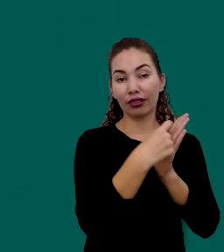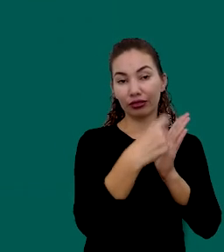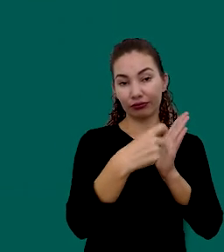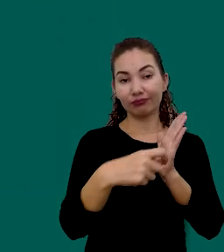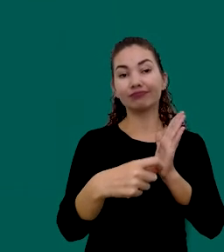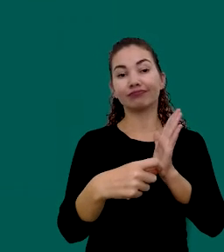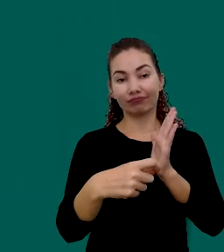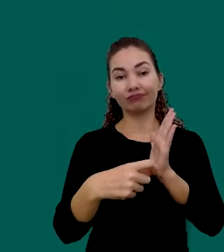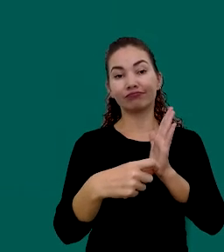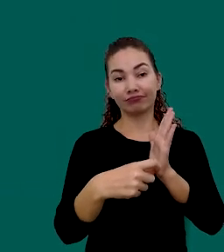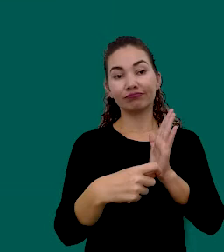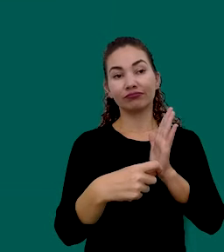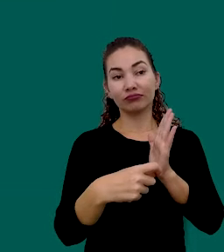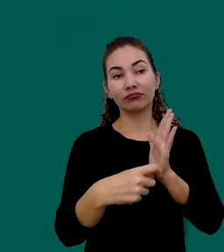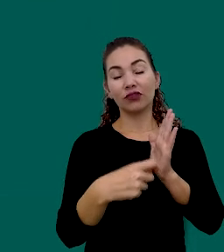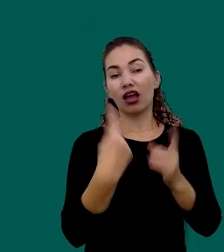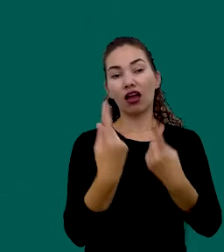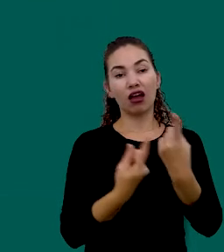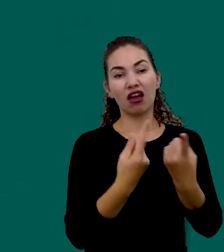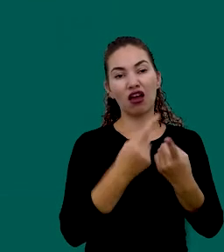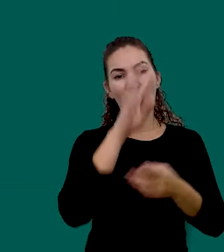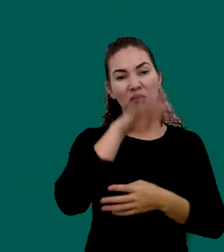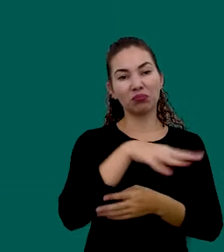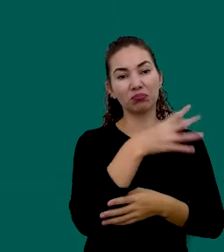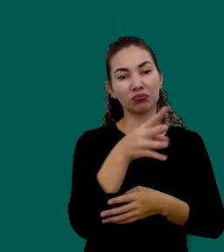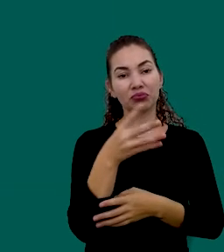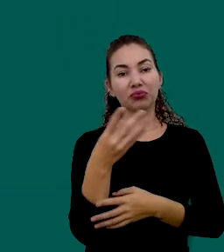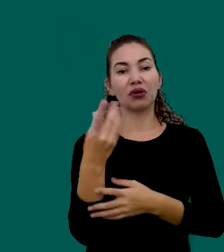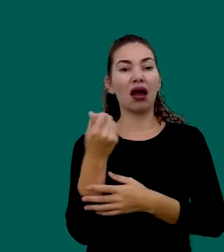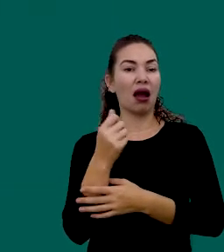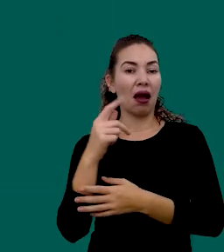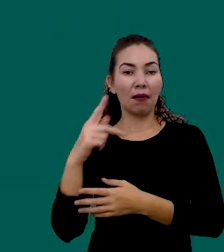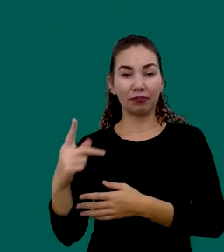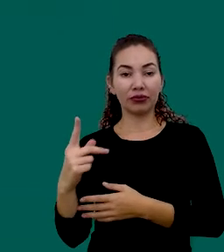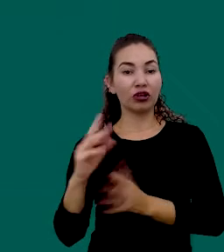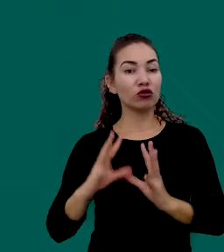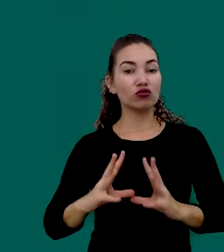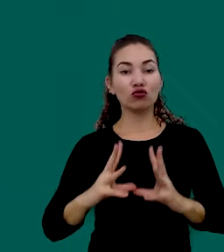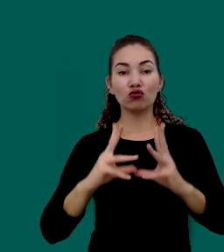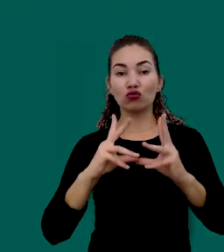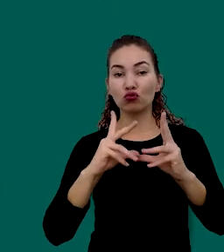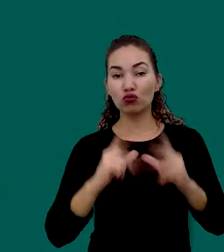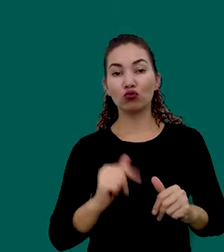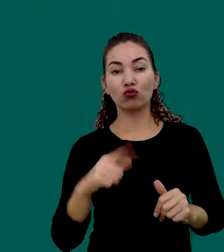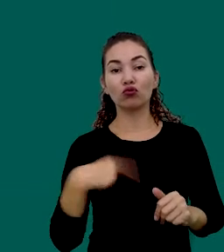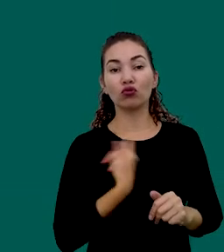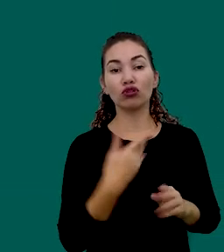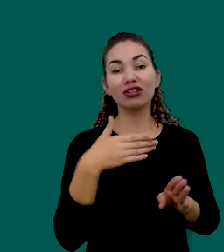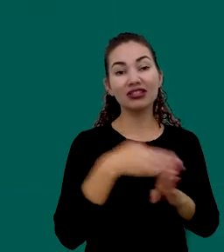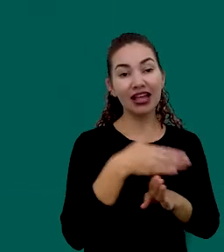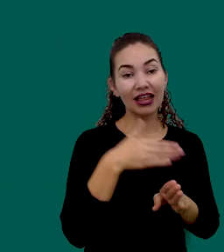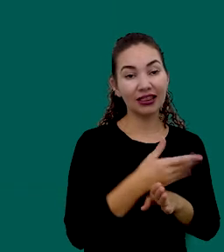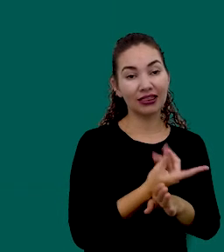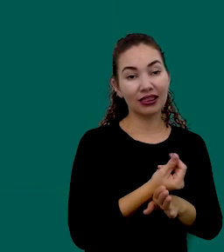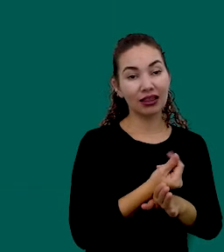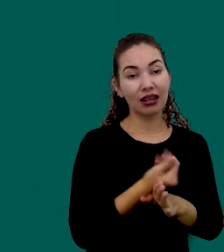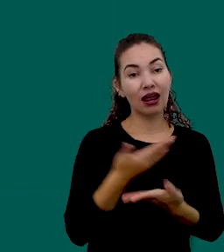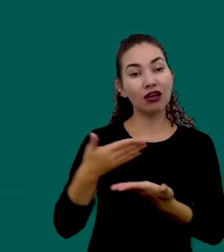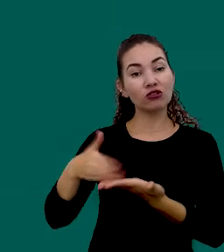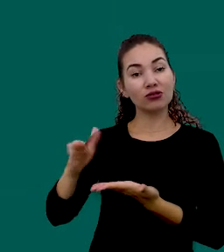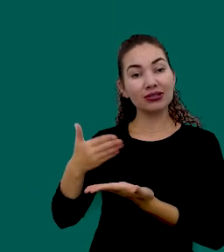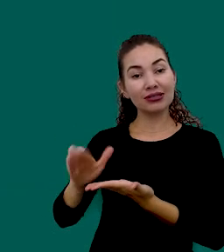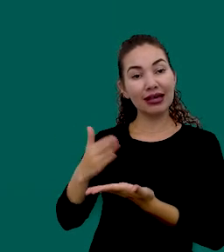anotar Ou registrar Em alguma planilha Em algum aplicativo Todas as nossas Entradas E saídas De recursos